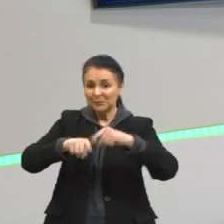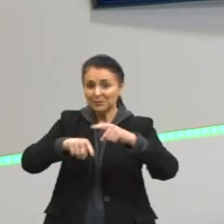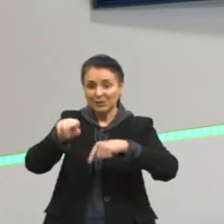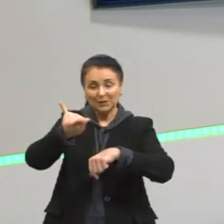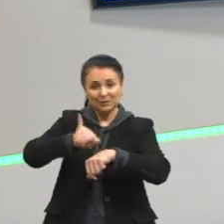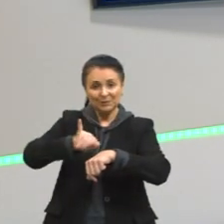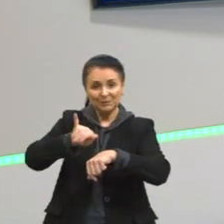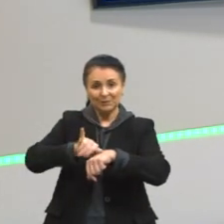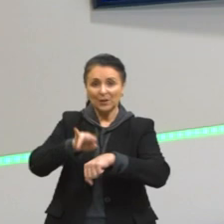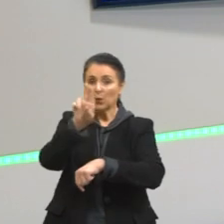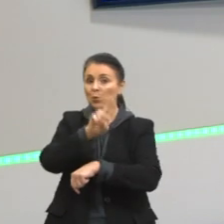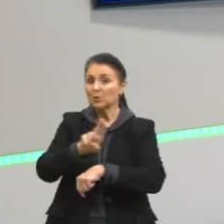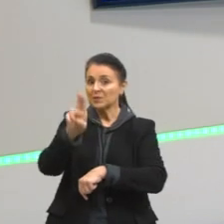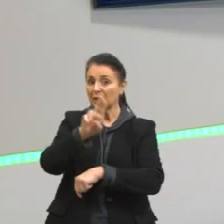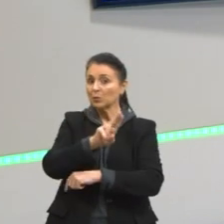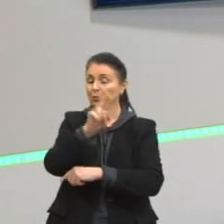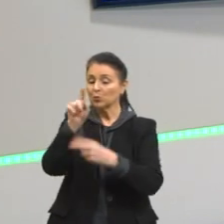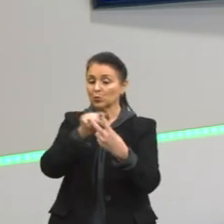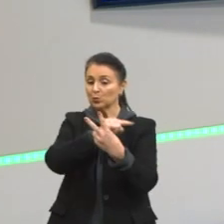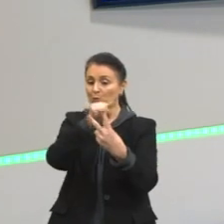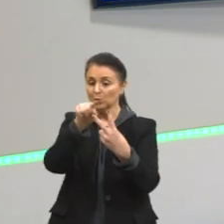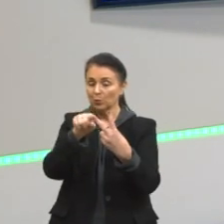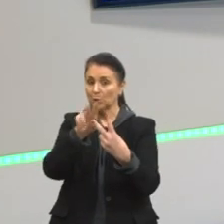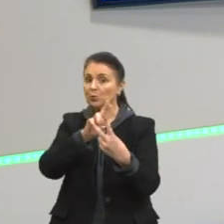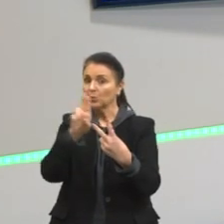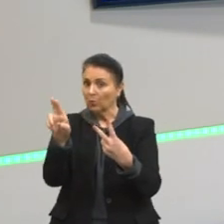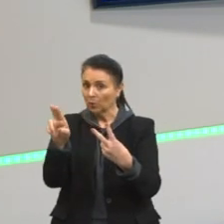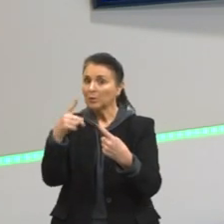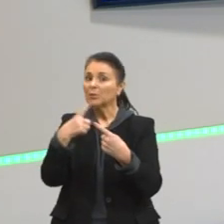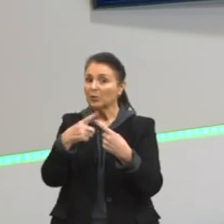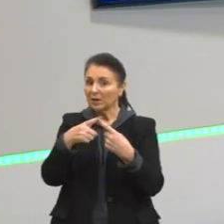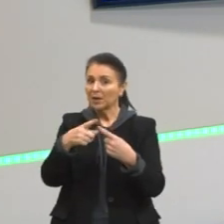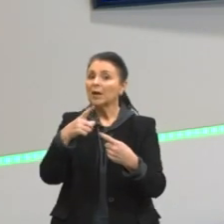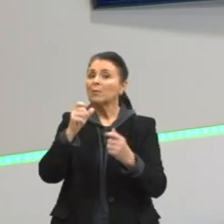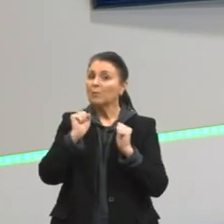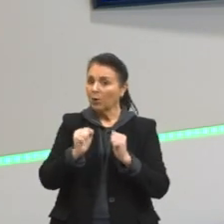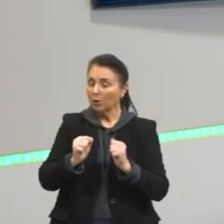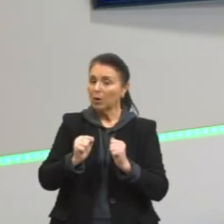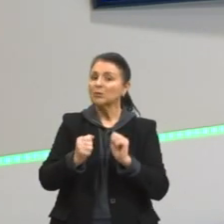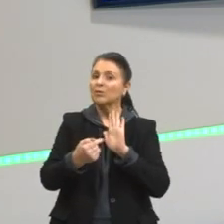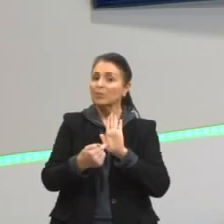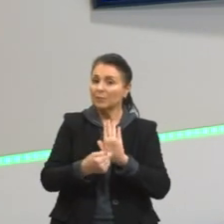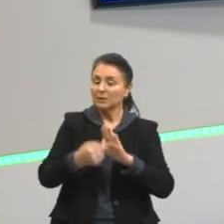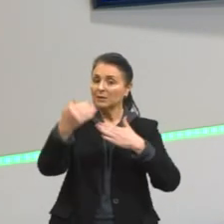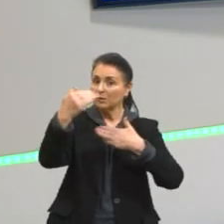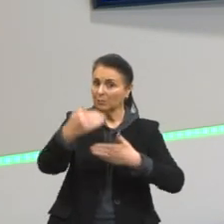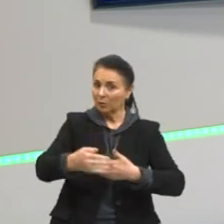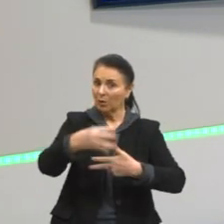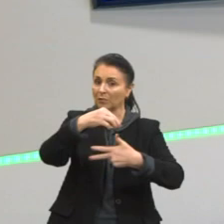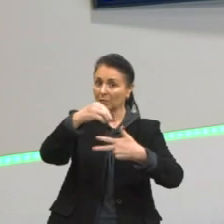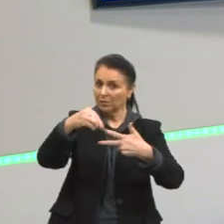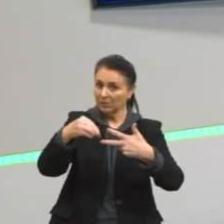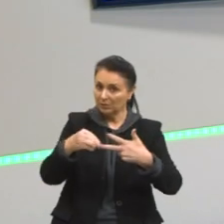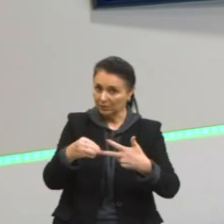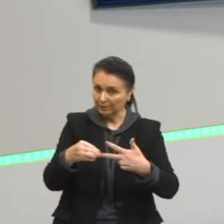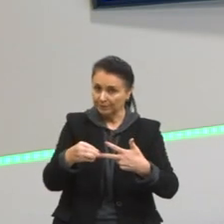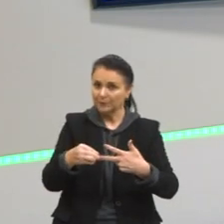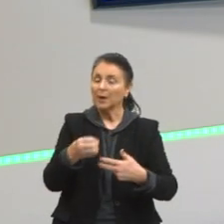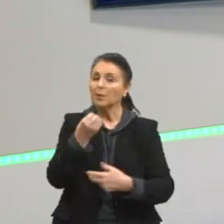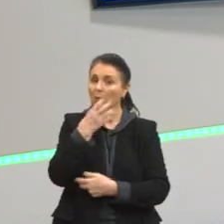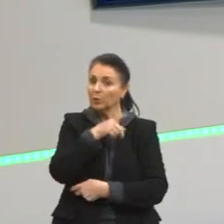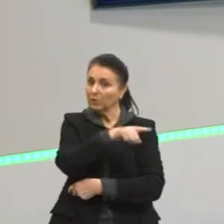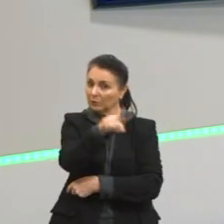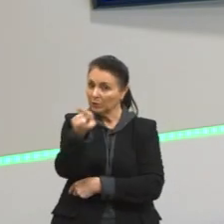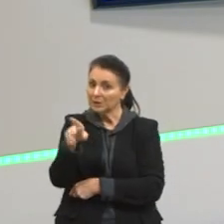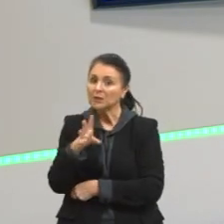Eu botei os dois nomes porque os dois nomes costumam aparecer bastante. Então, é bom que vocês conheçam as